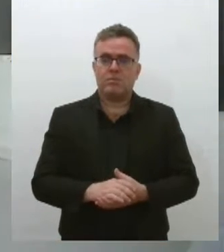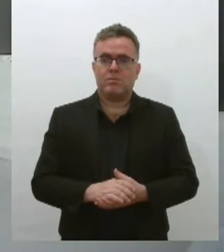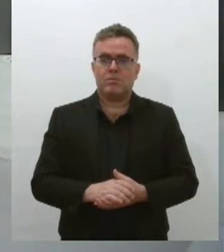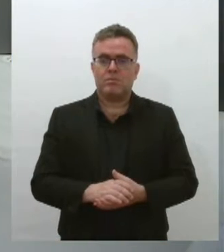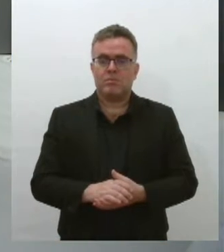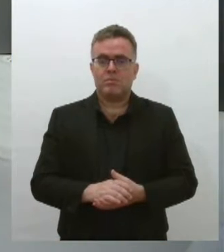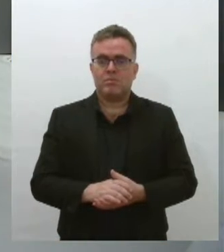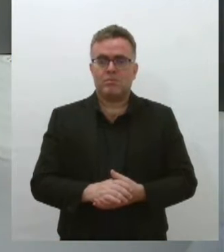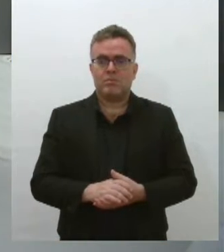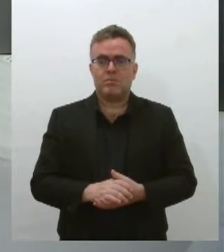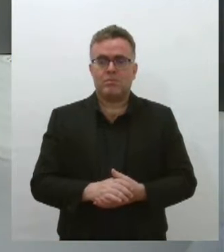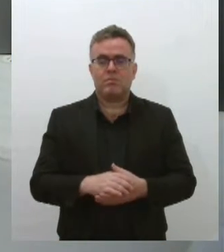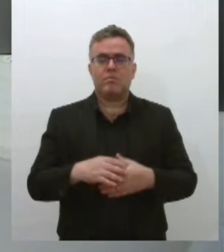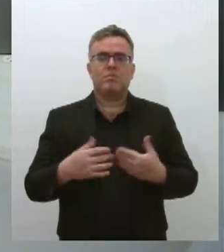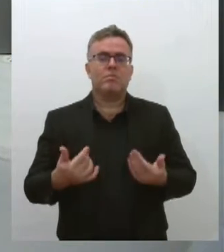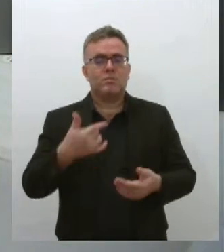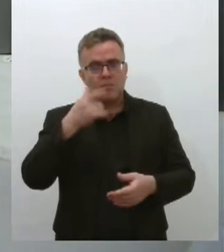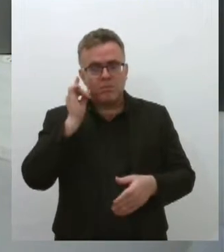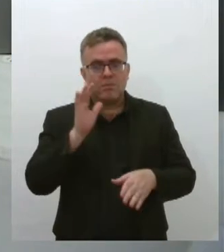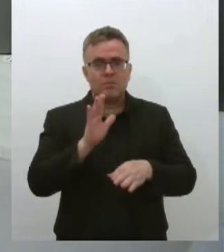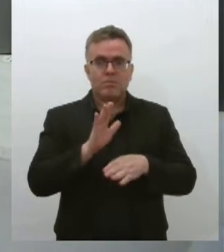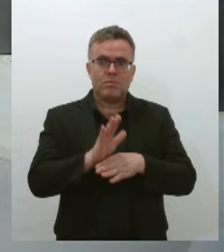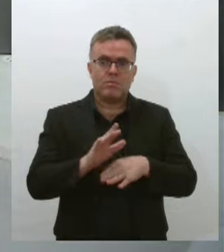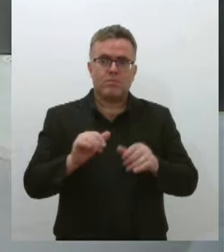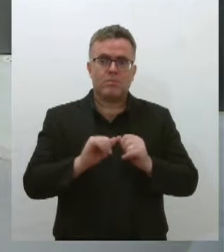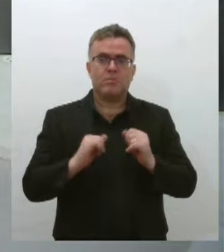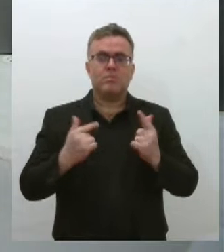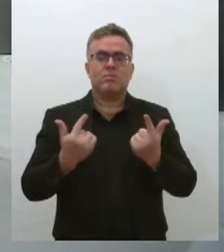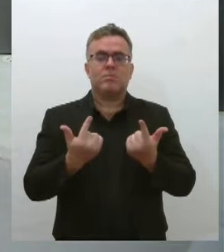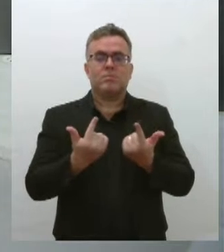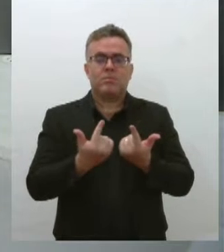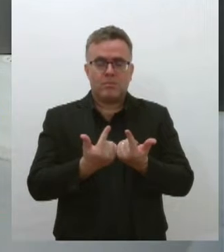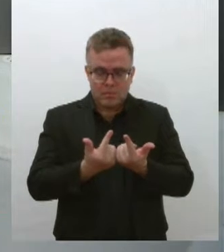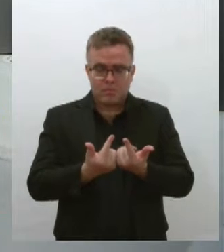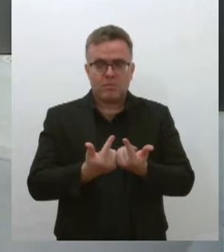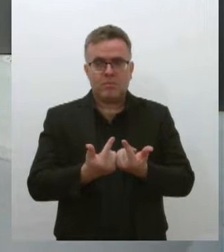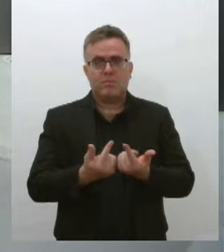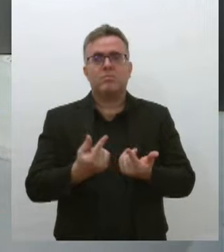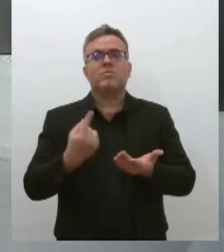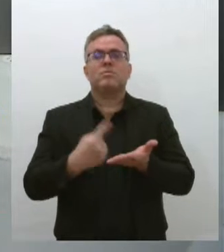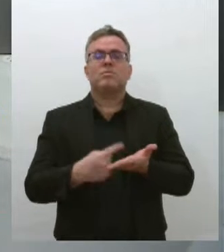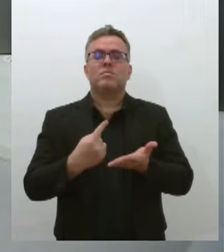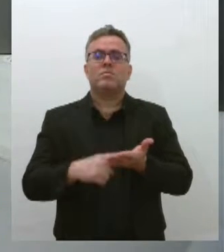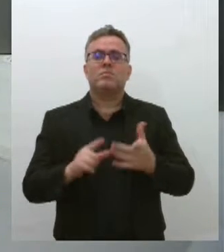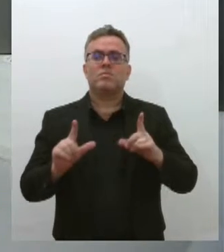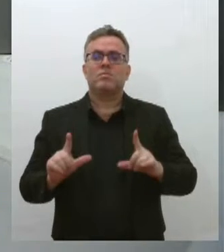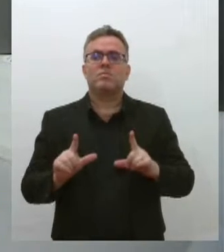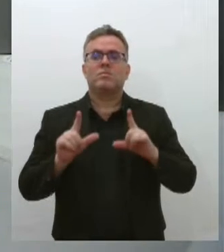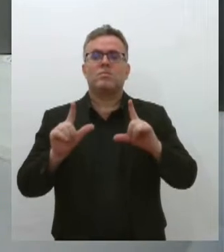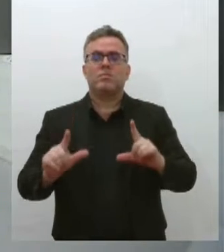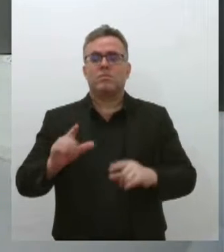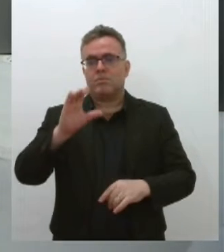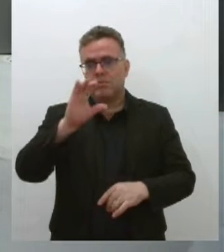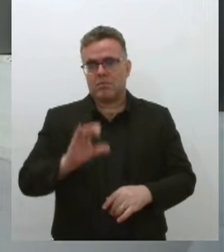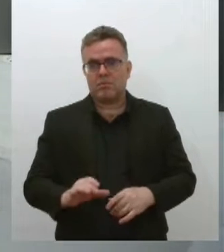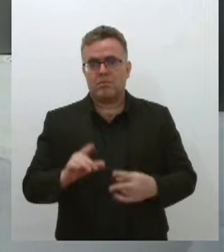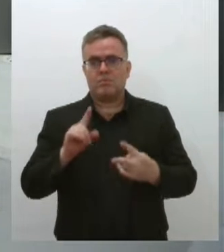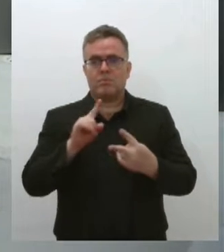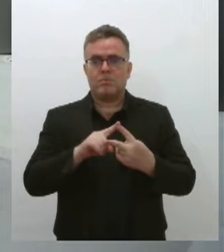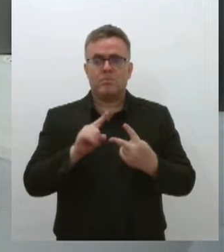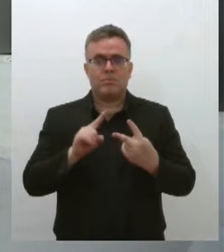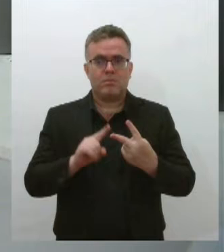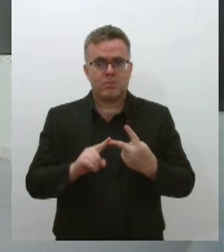Na tarde de ontem, a Assembleia Legislativa de Sergipe concedeu títulos de cidadania sergipana a dois